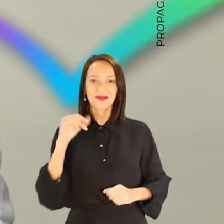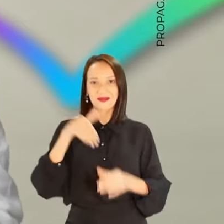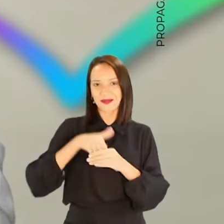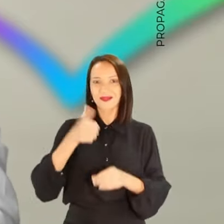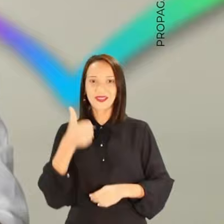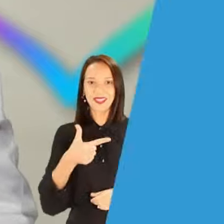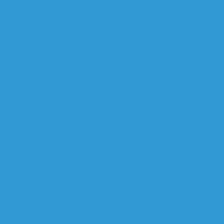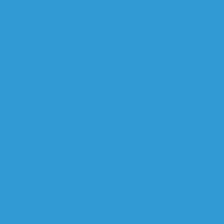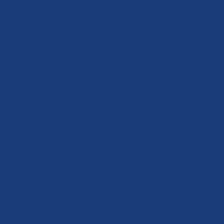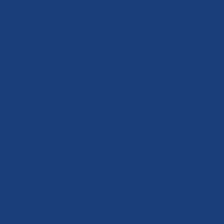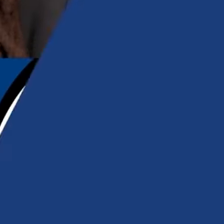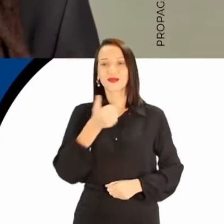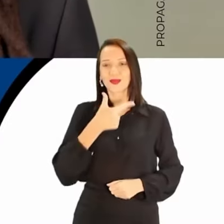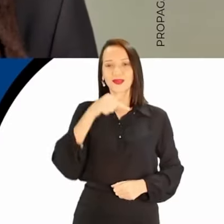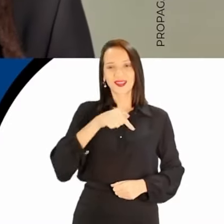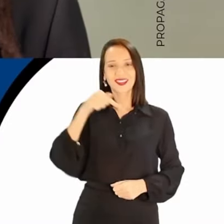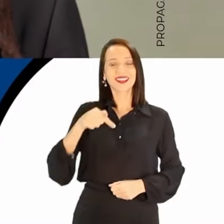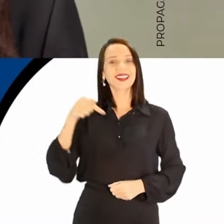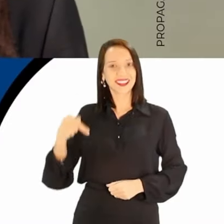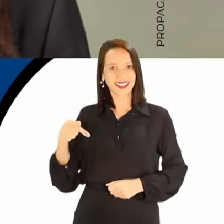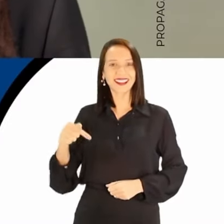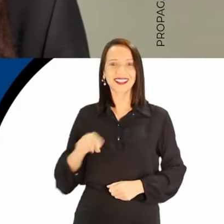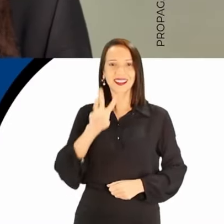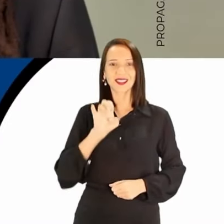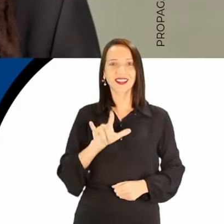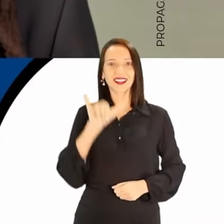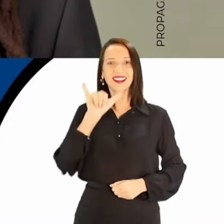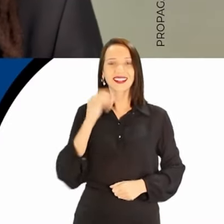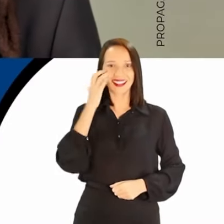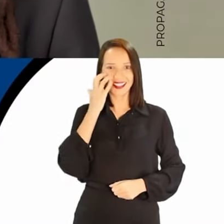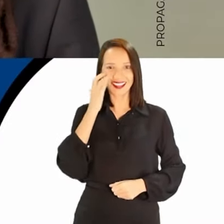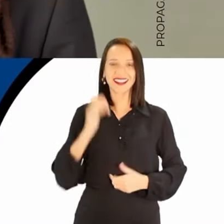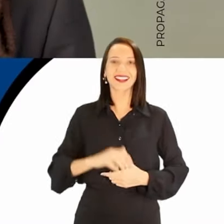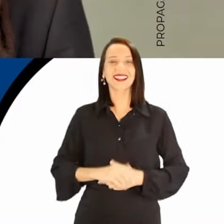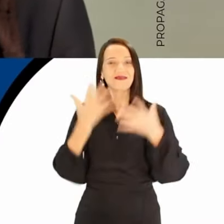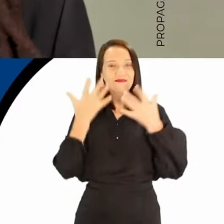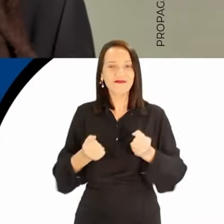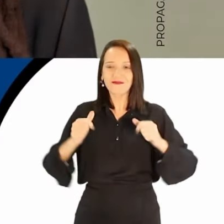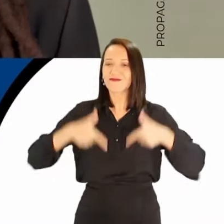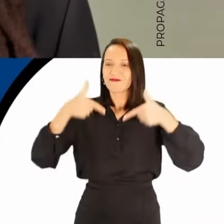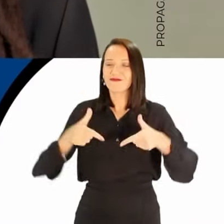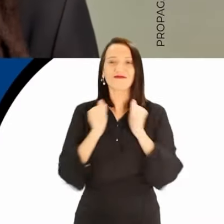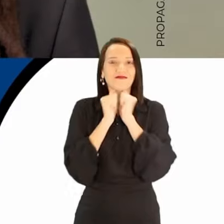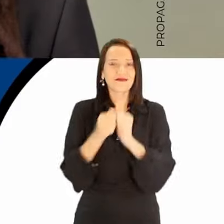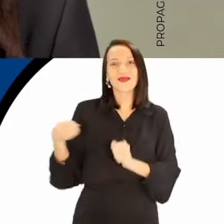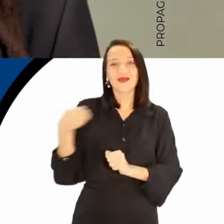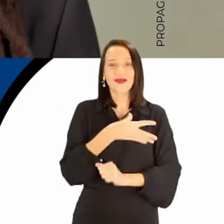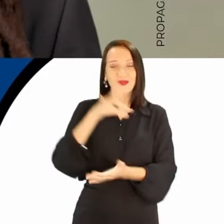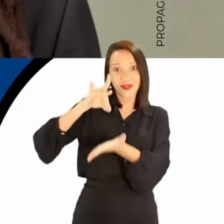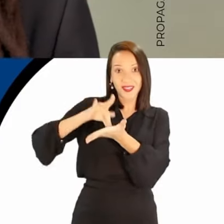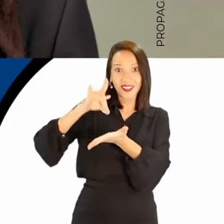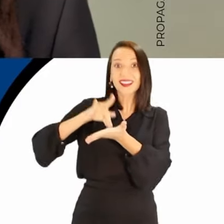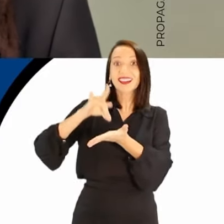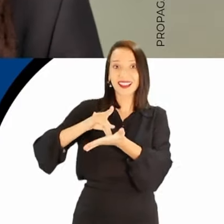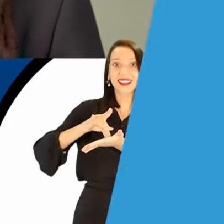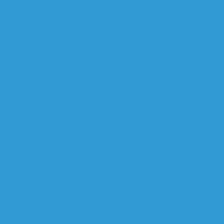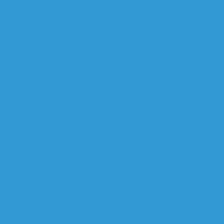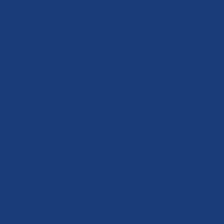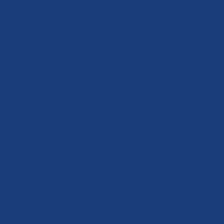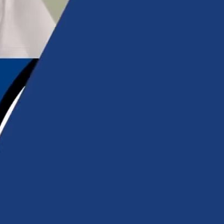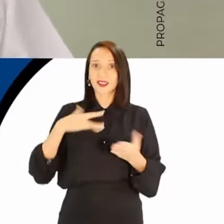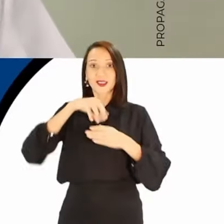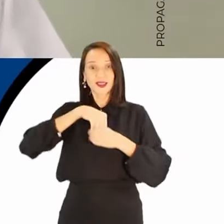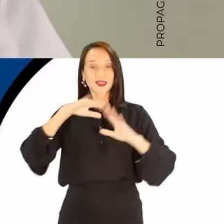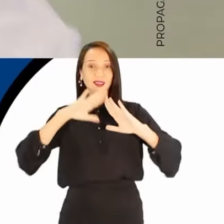PDT. Vote 12. 12, 7, 7, 7. Wesley Silvestre Rosa, bora construir juntos uma nova realidade.